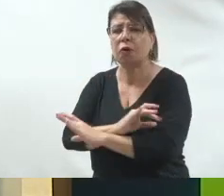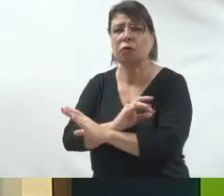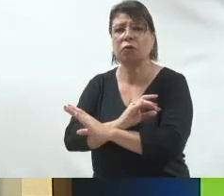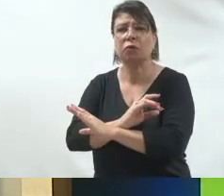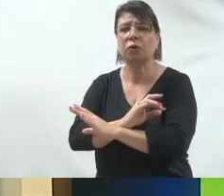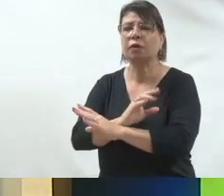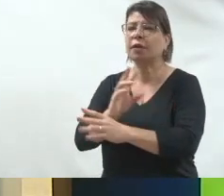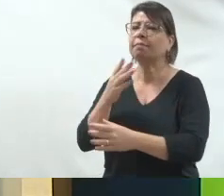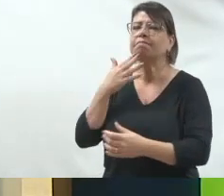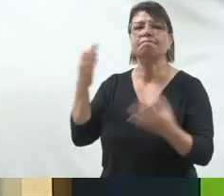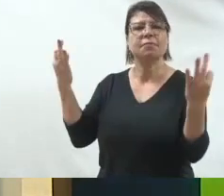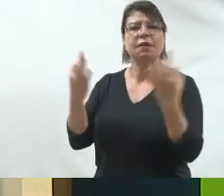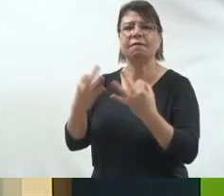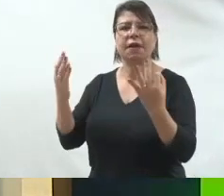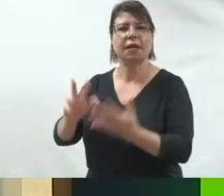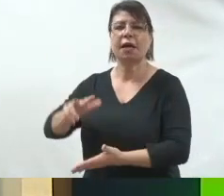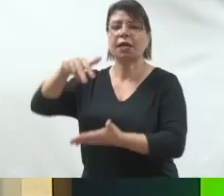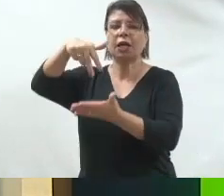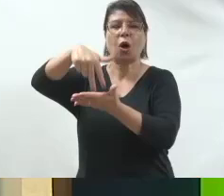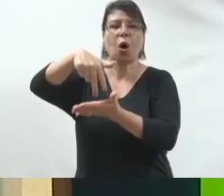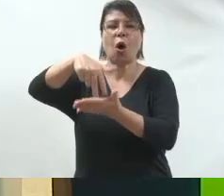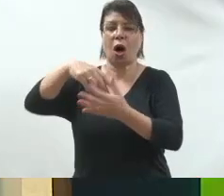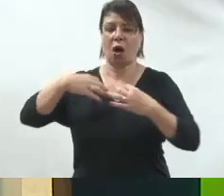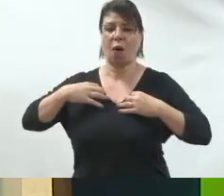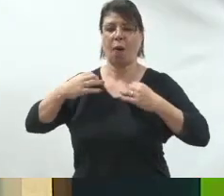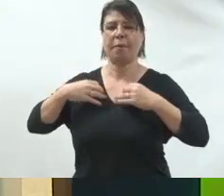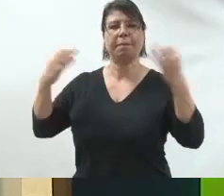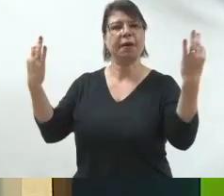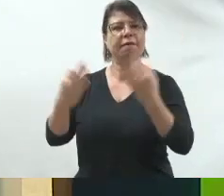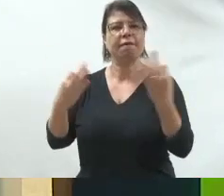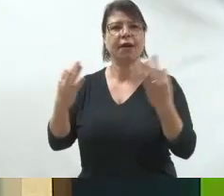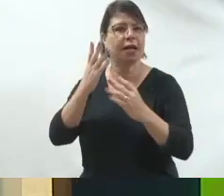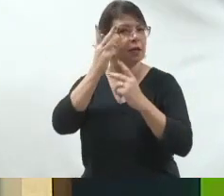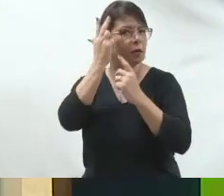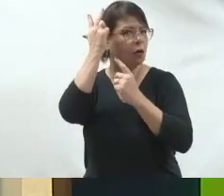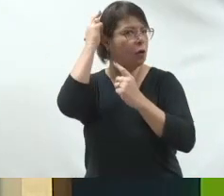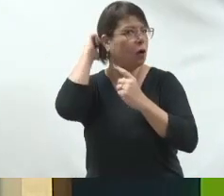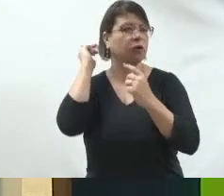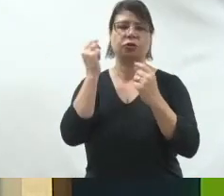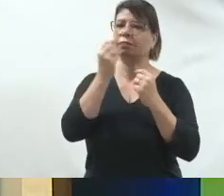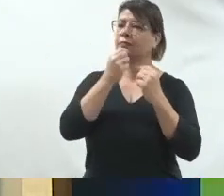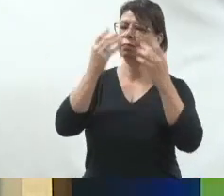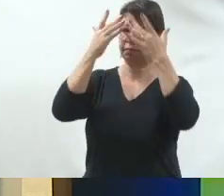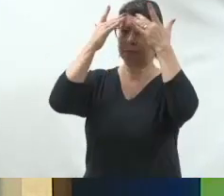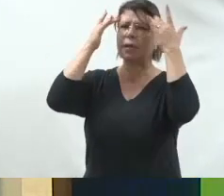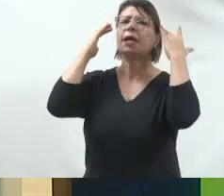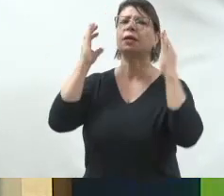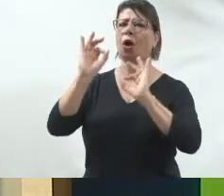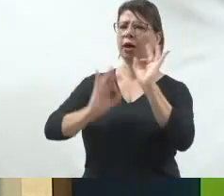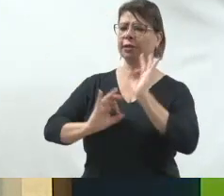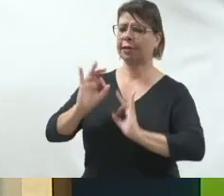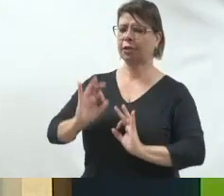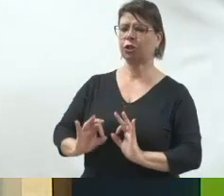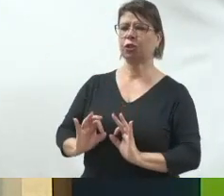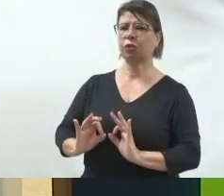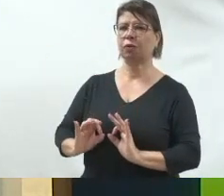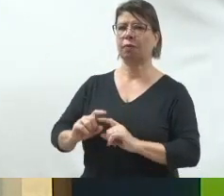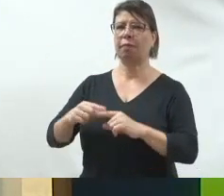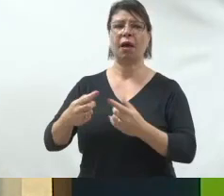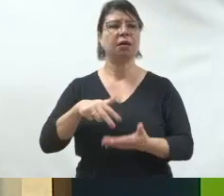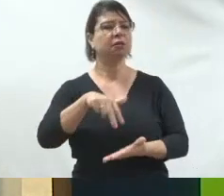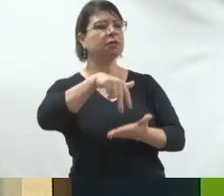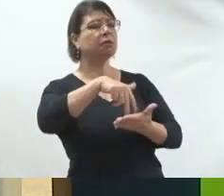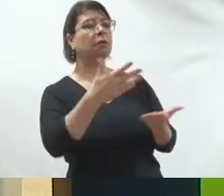passou até lá no personal stylist, ainda está com a roupa adequada, corte de cabelo, está tudo ajeitadinho. Só tem um detalhe, ele é um estranho para esse